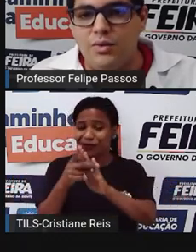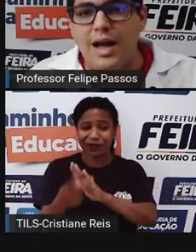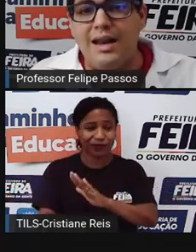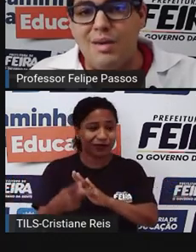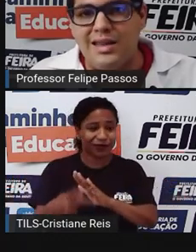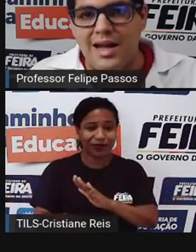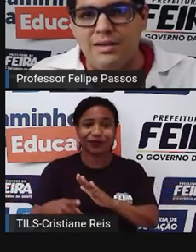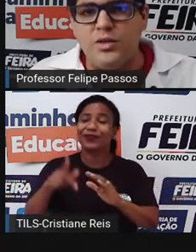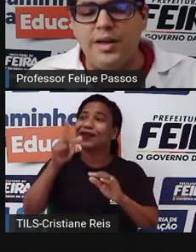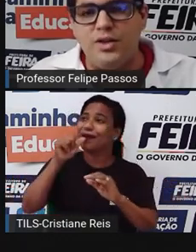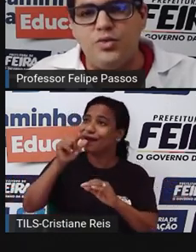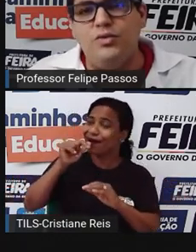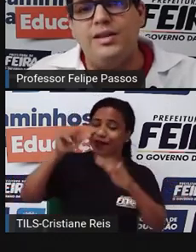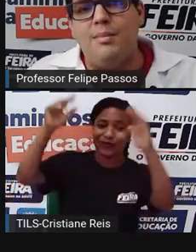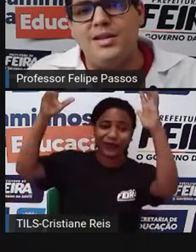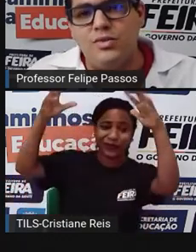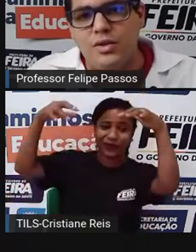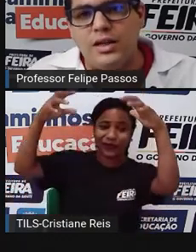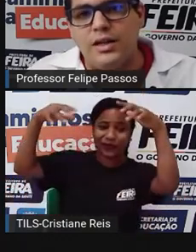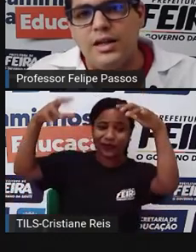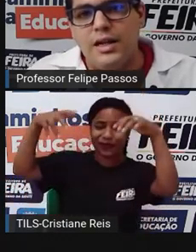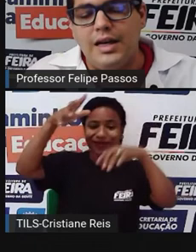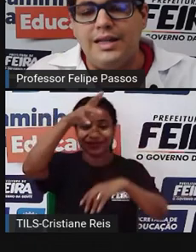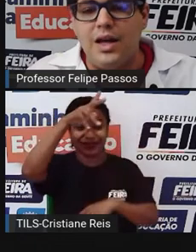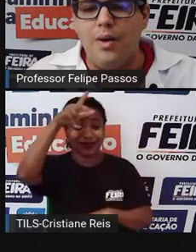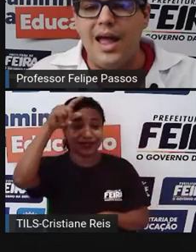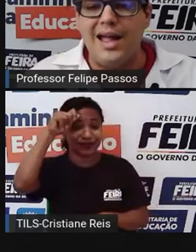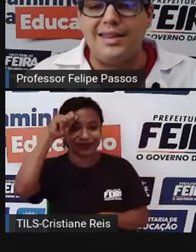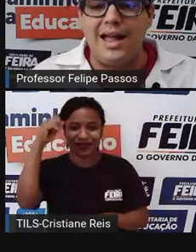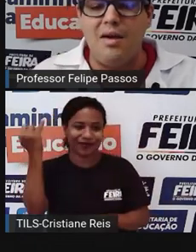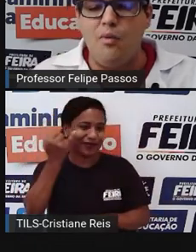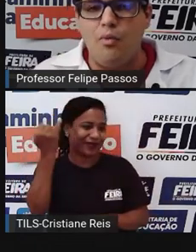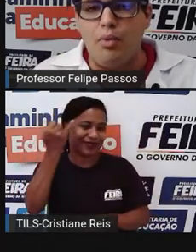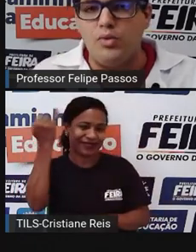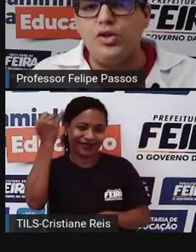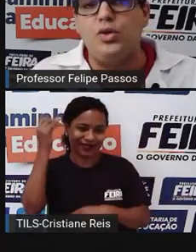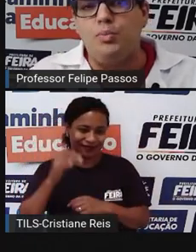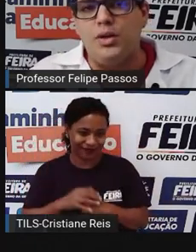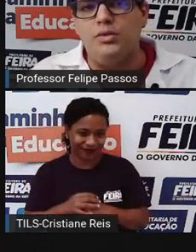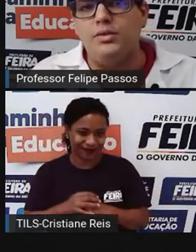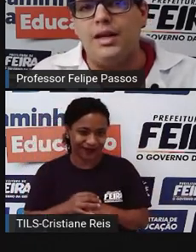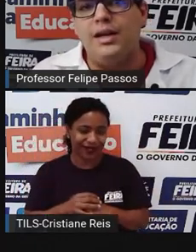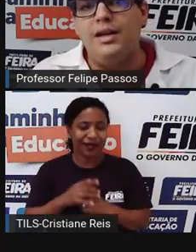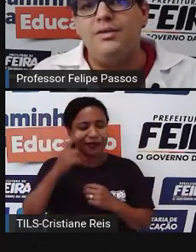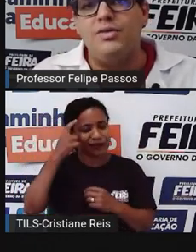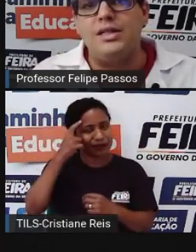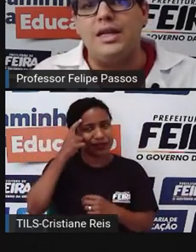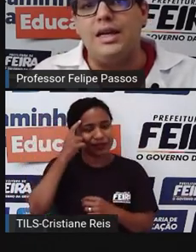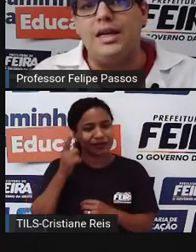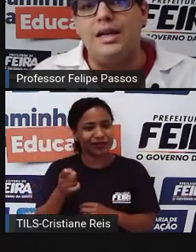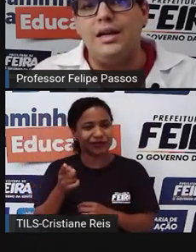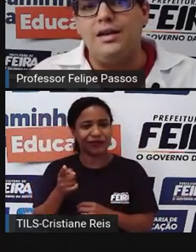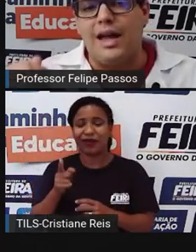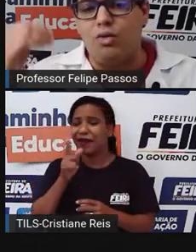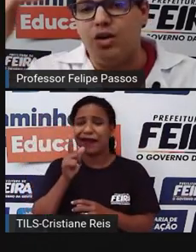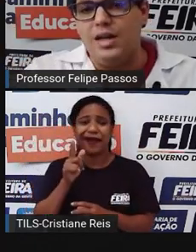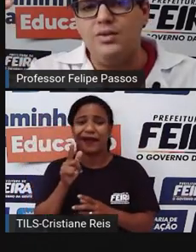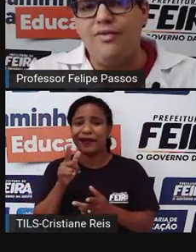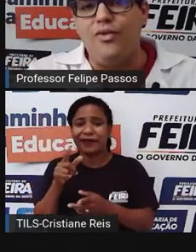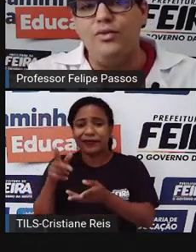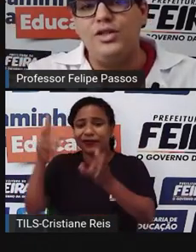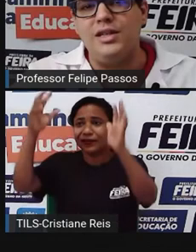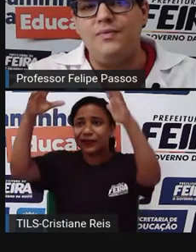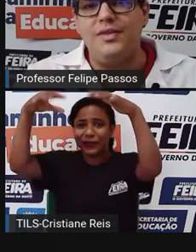eles são alimentados pela chuva da Amazônia. Então, é até um pouco estúpido, né? Você está